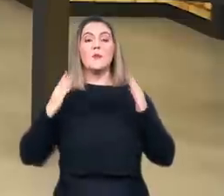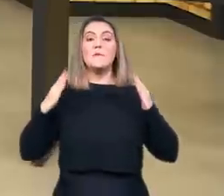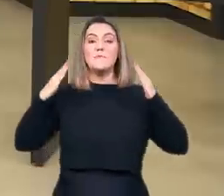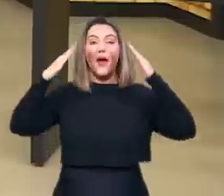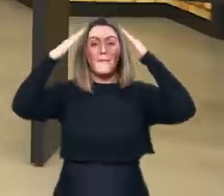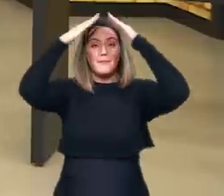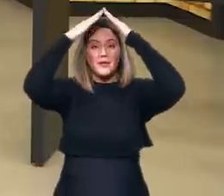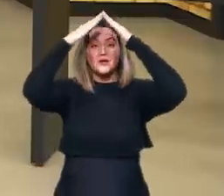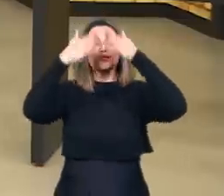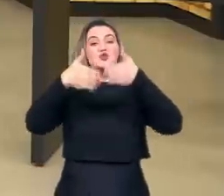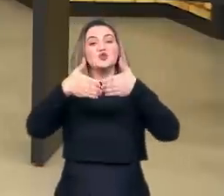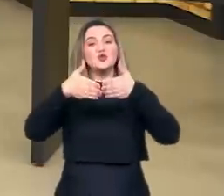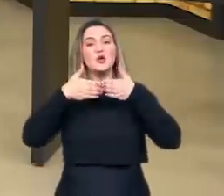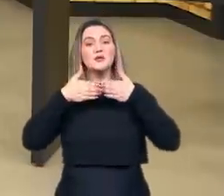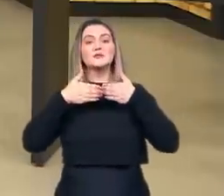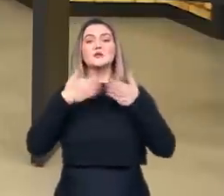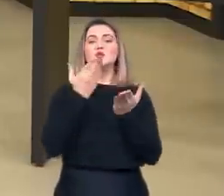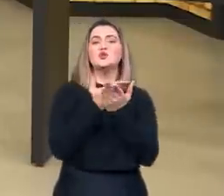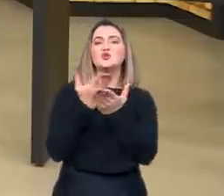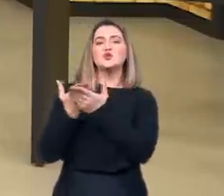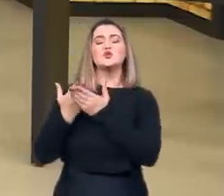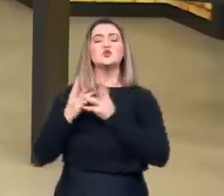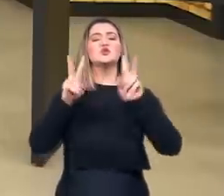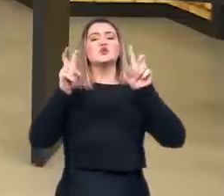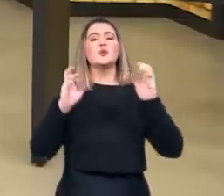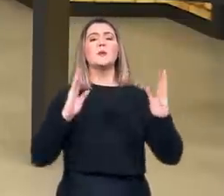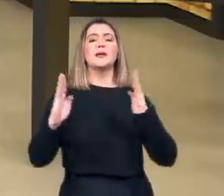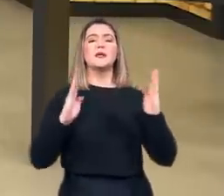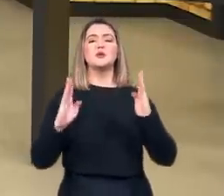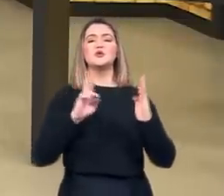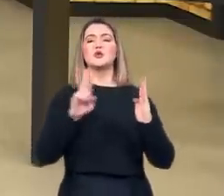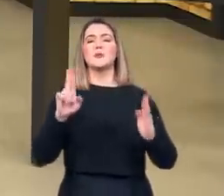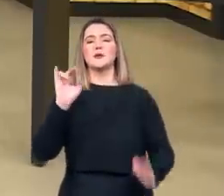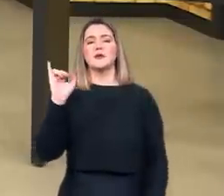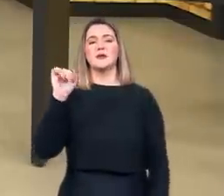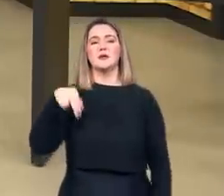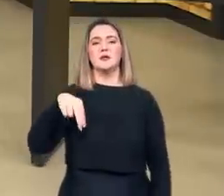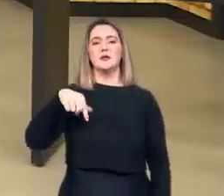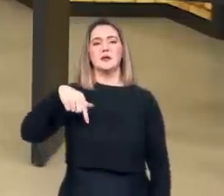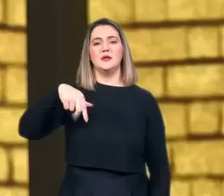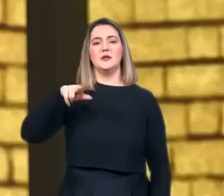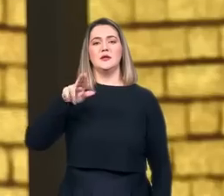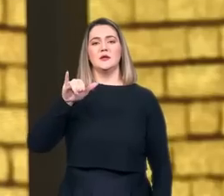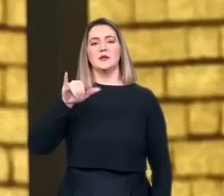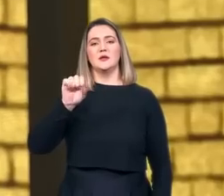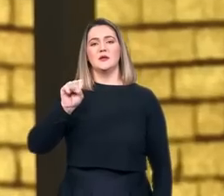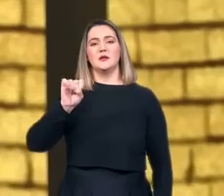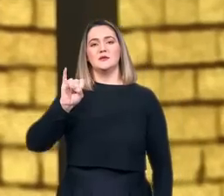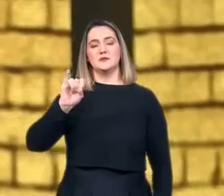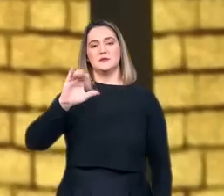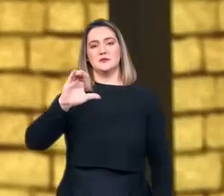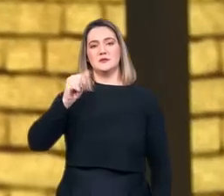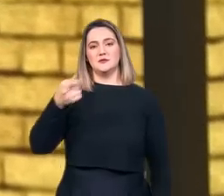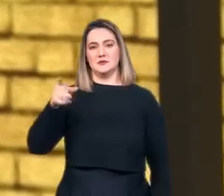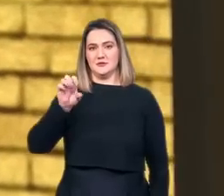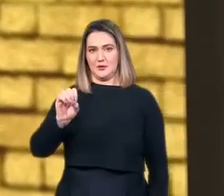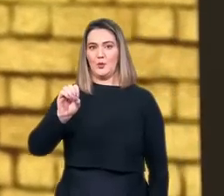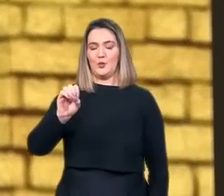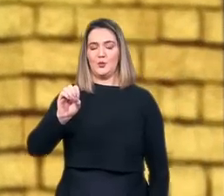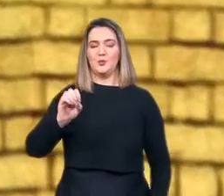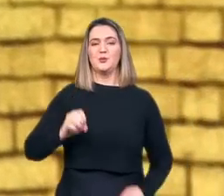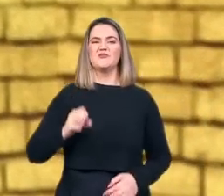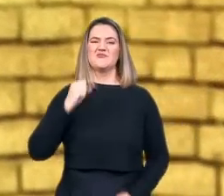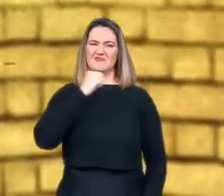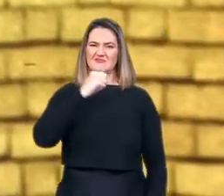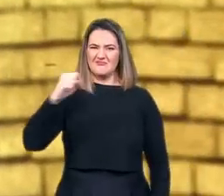solicitando um estudo sobre a Inquisição. Então, eu vou contar para você como foi esse processo. Lembra quando eu falei no programa anterior